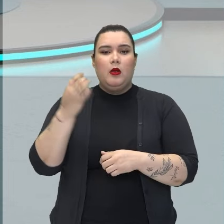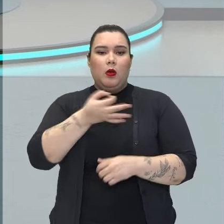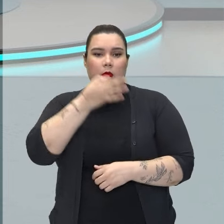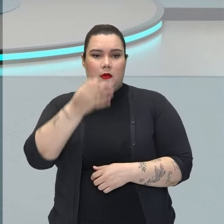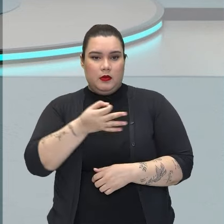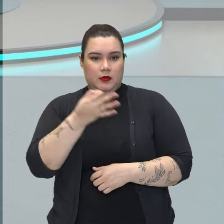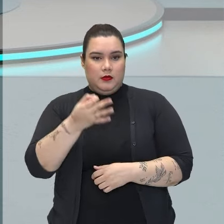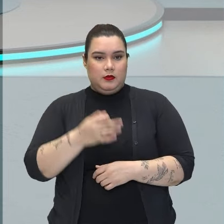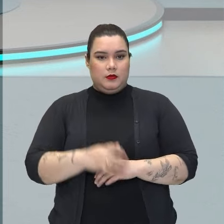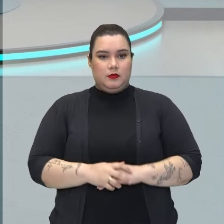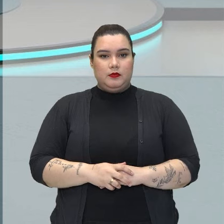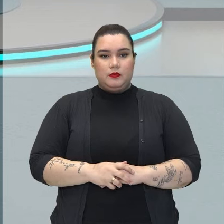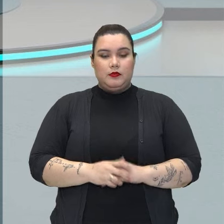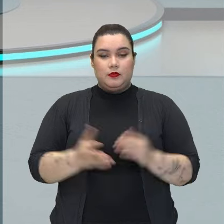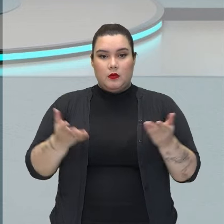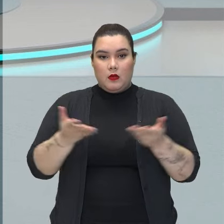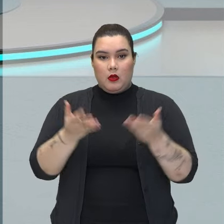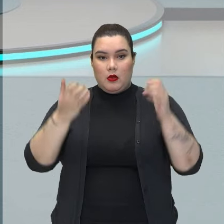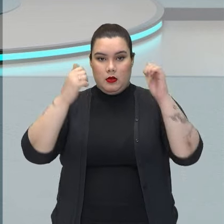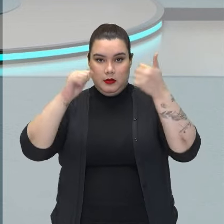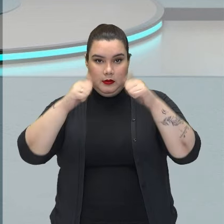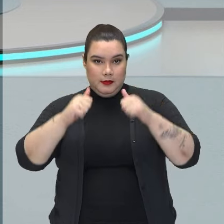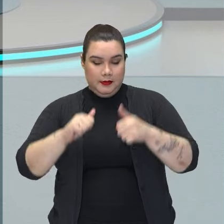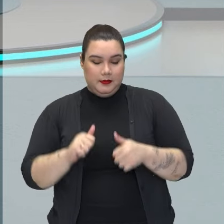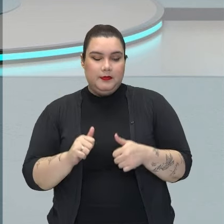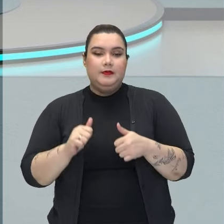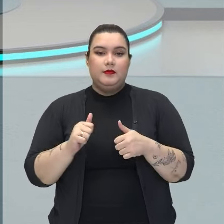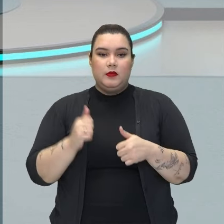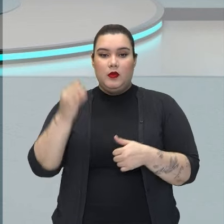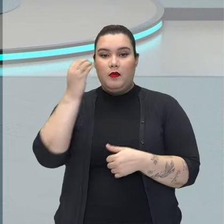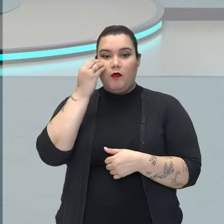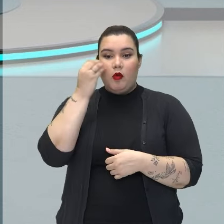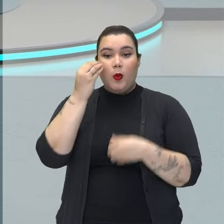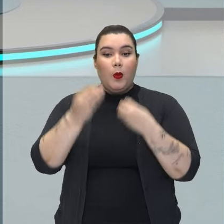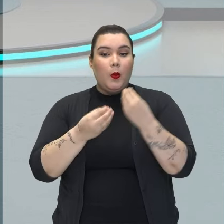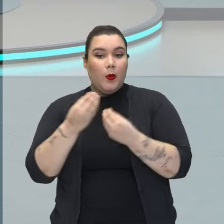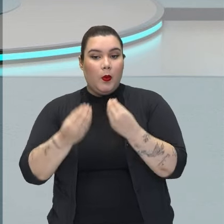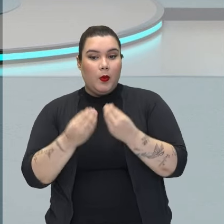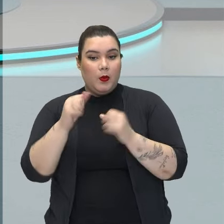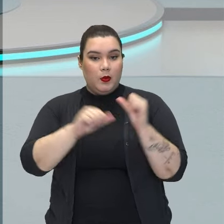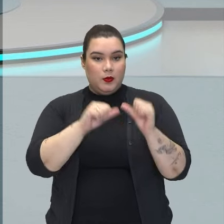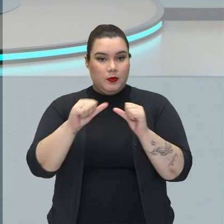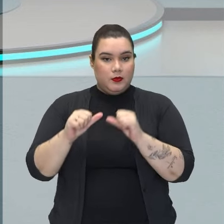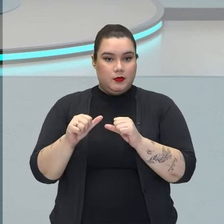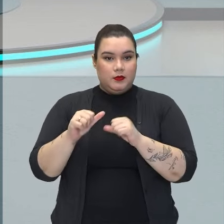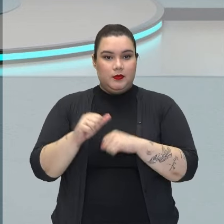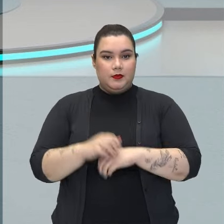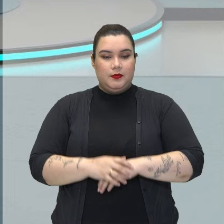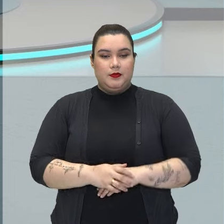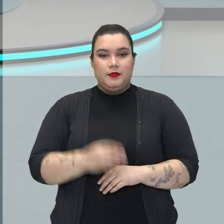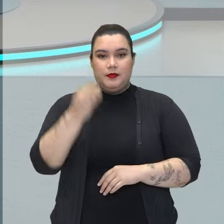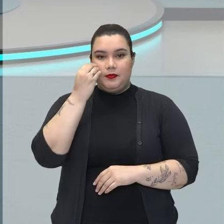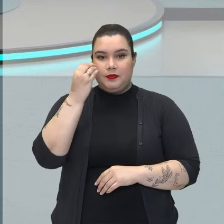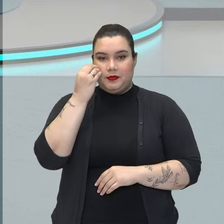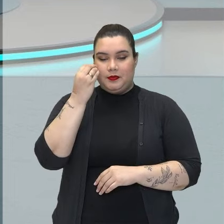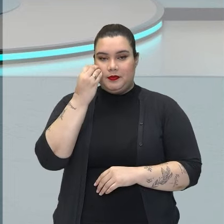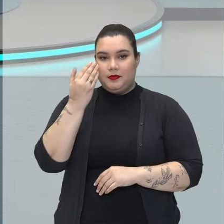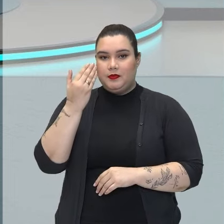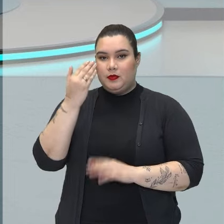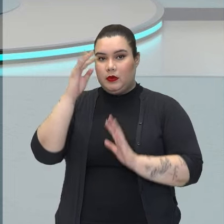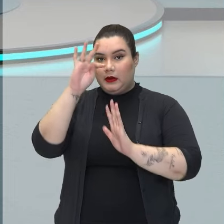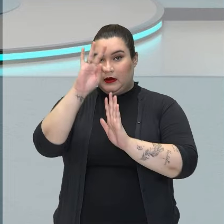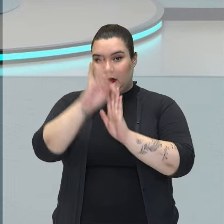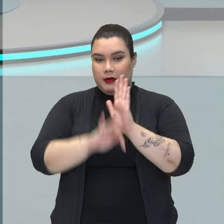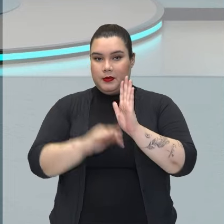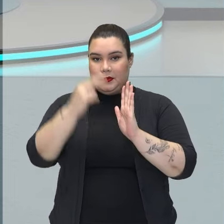pessoa. Vamos analisar, vamos conhecer como essa transformação ocorreu, Colocando aí um trecho da nossa obra,